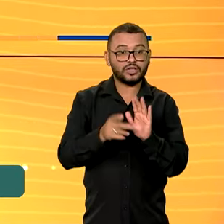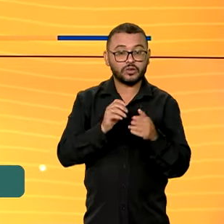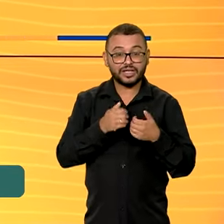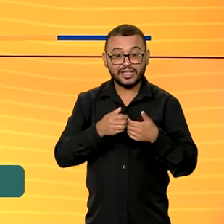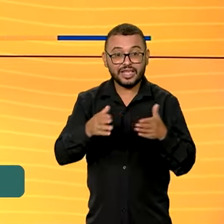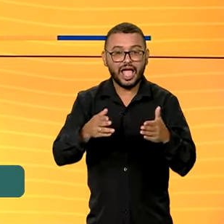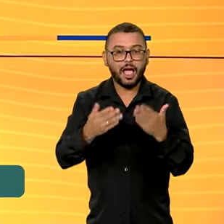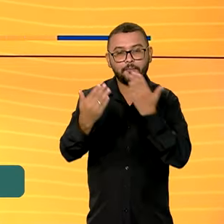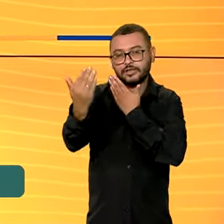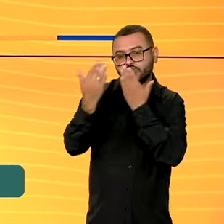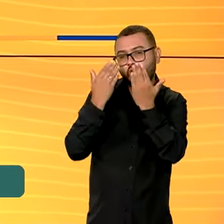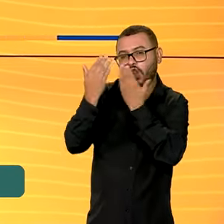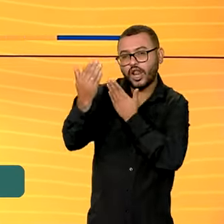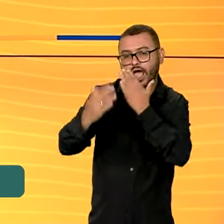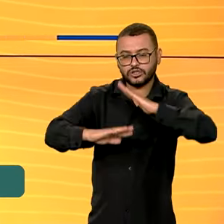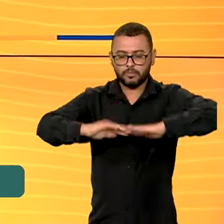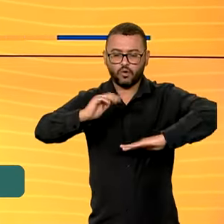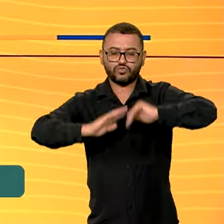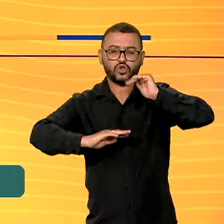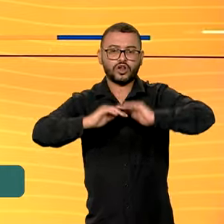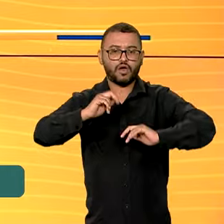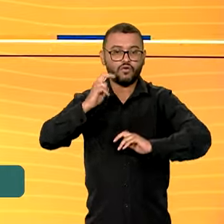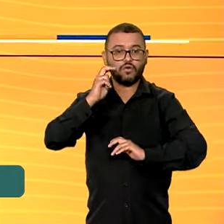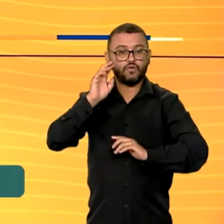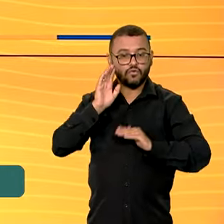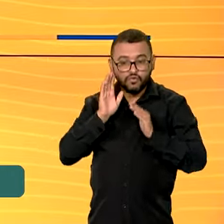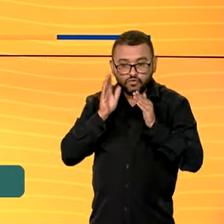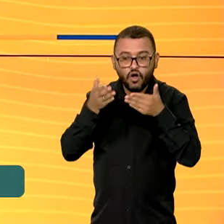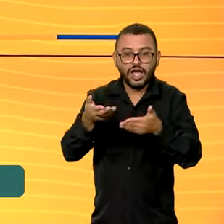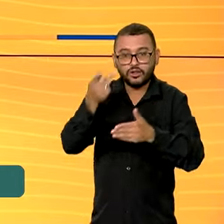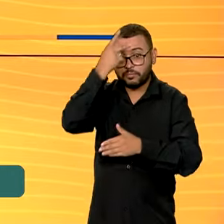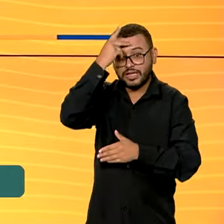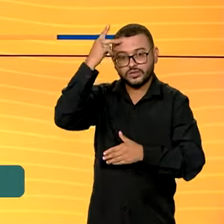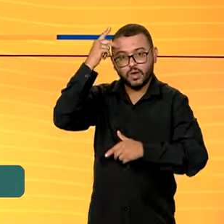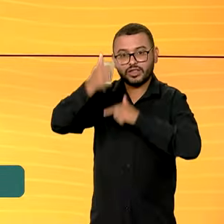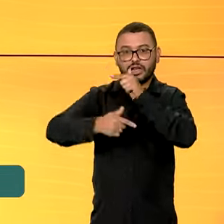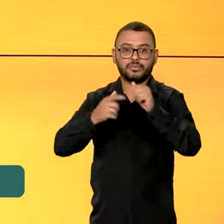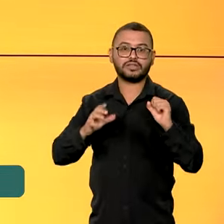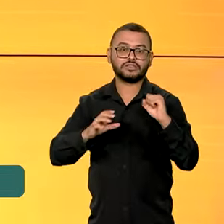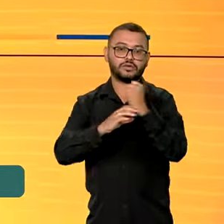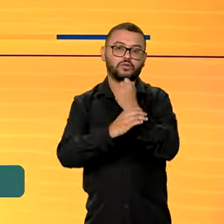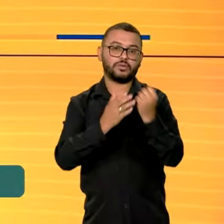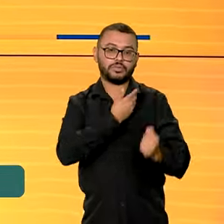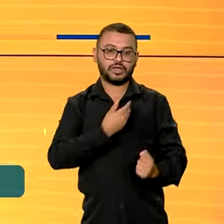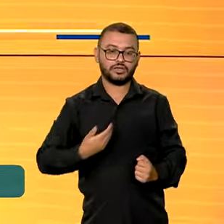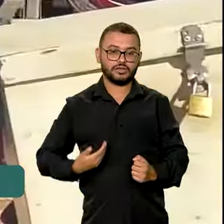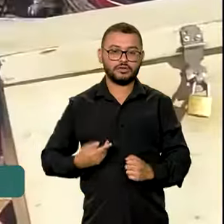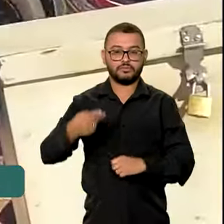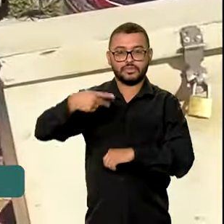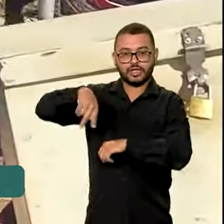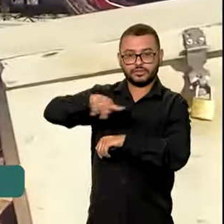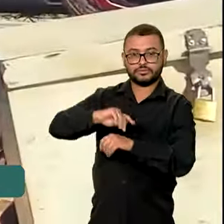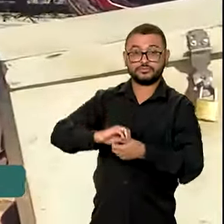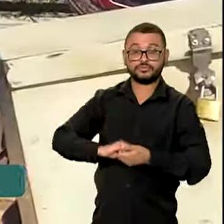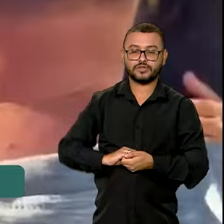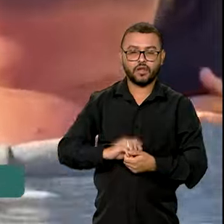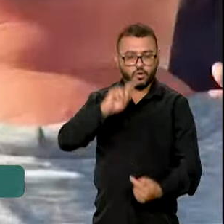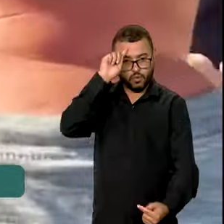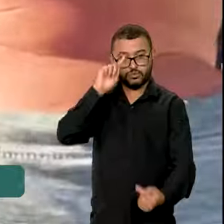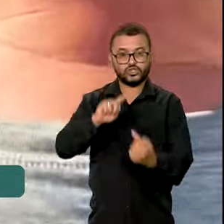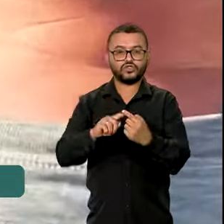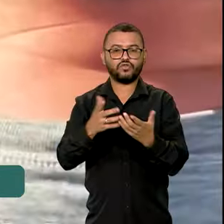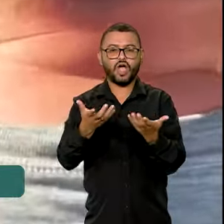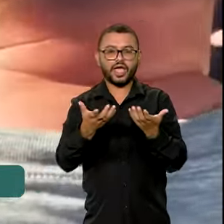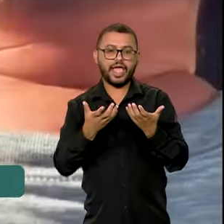assistência psicológica especializada aos profissionais de segurança pública de todo o país. O principal objetivo